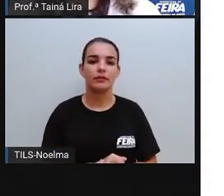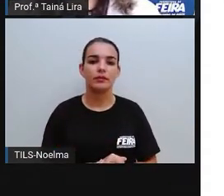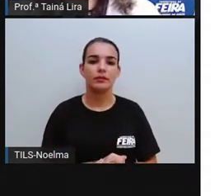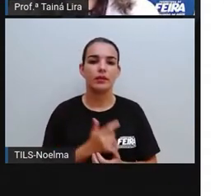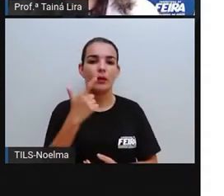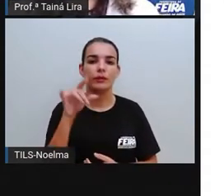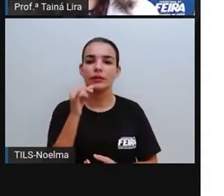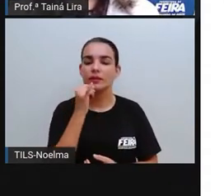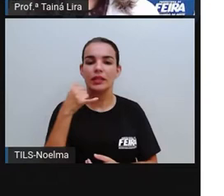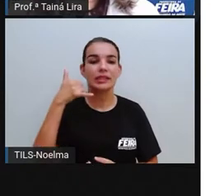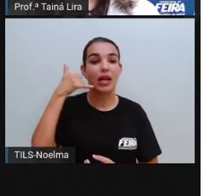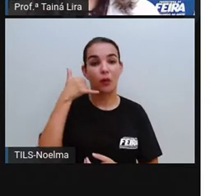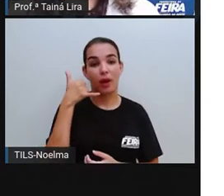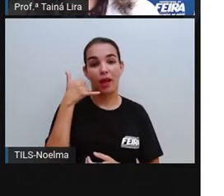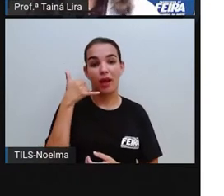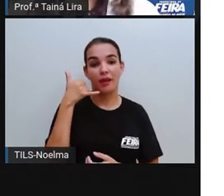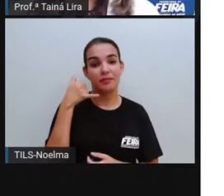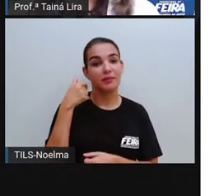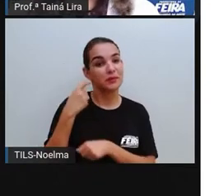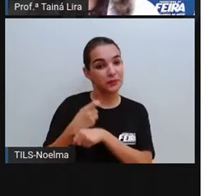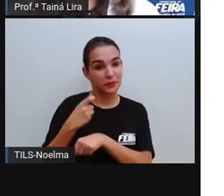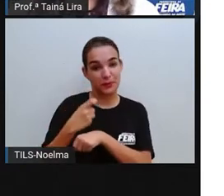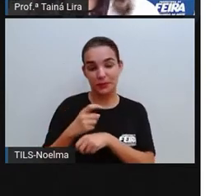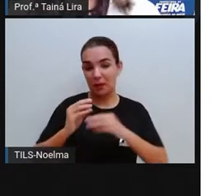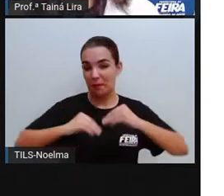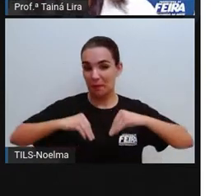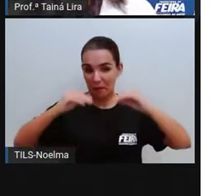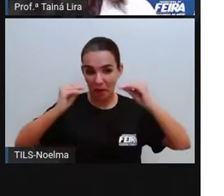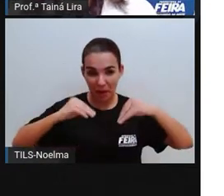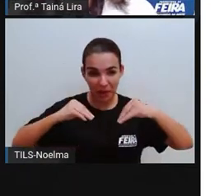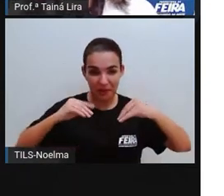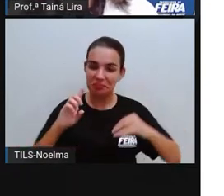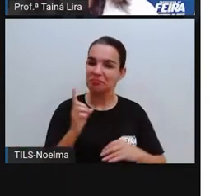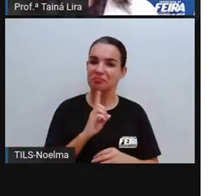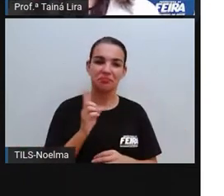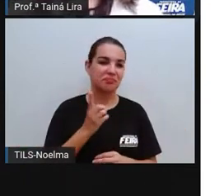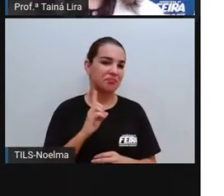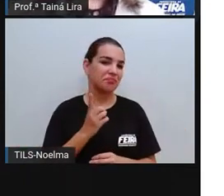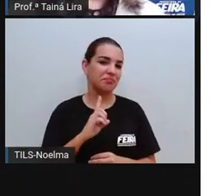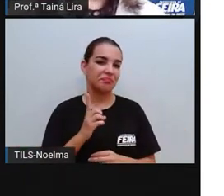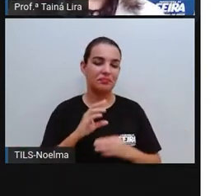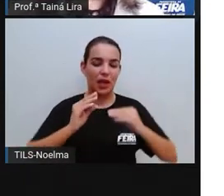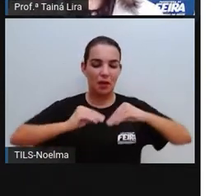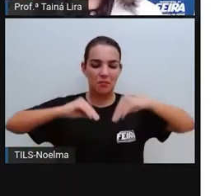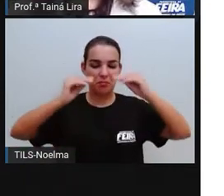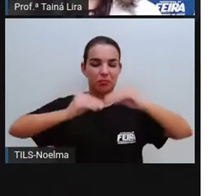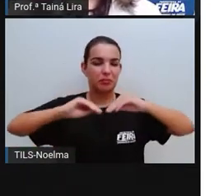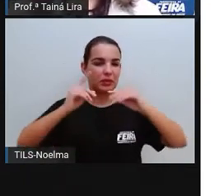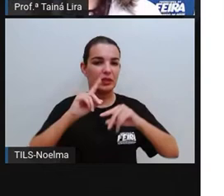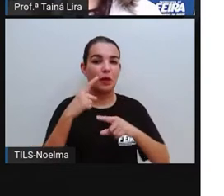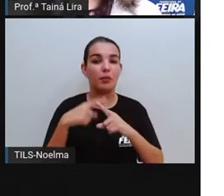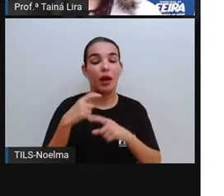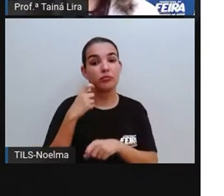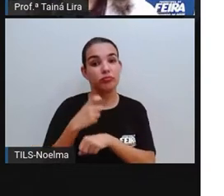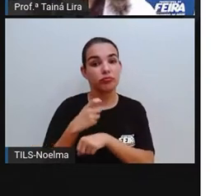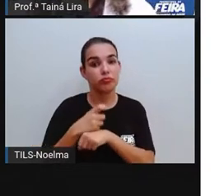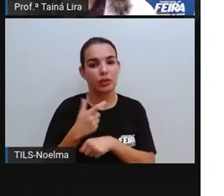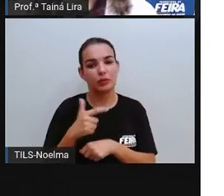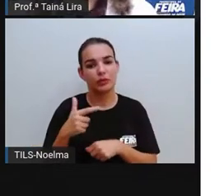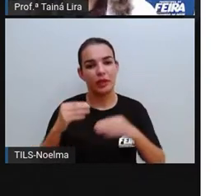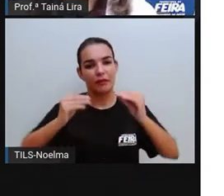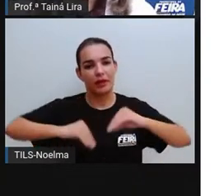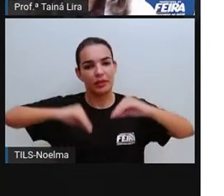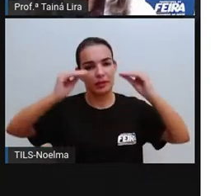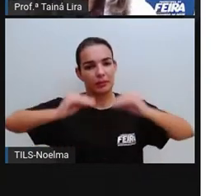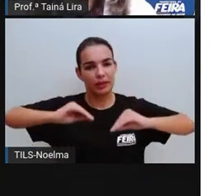Outro exemplo aqui, ó, o celular. O celular eu também não consigo, né? Mudar ele é duro, é inflexível,